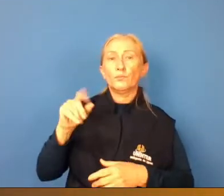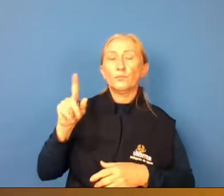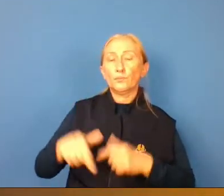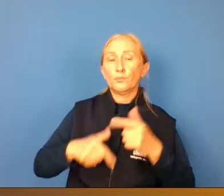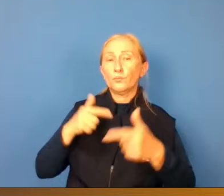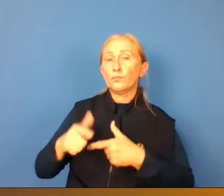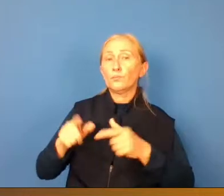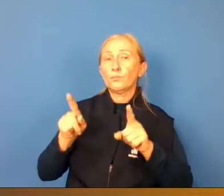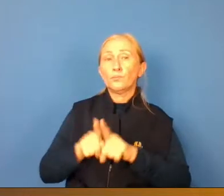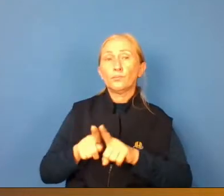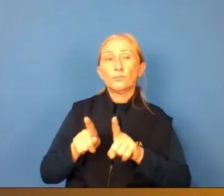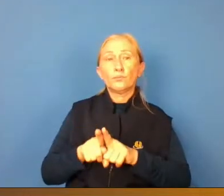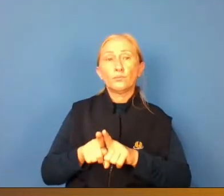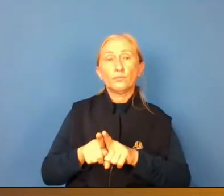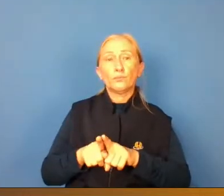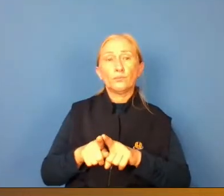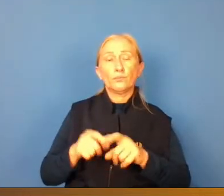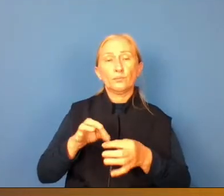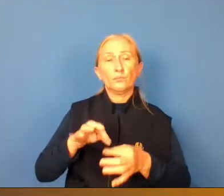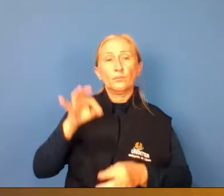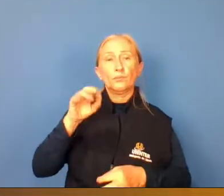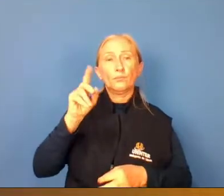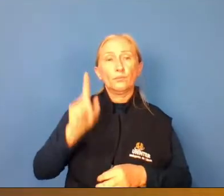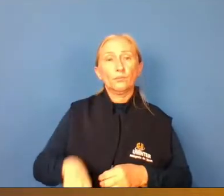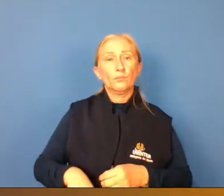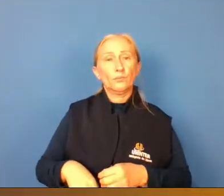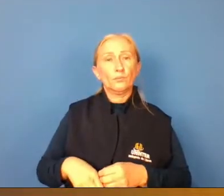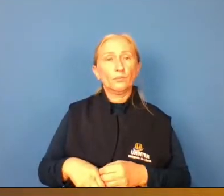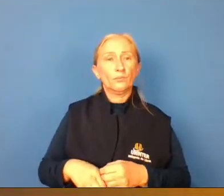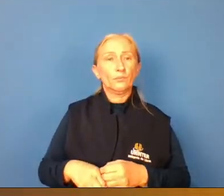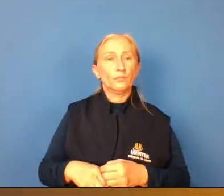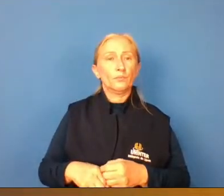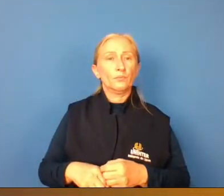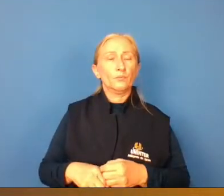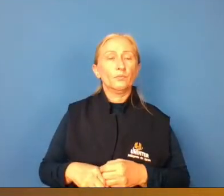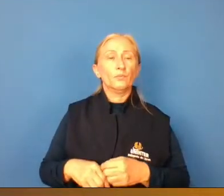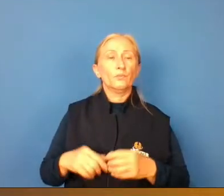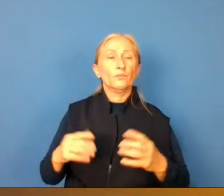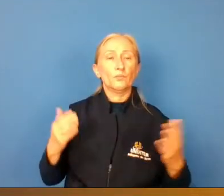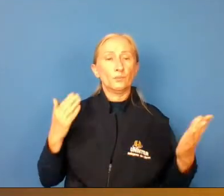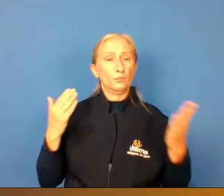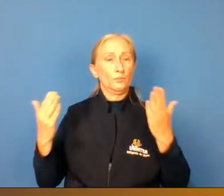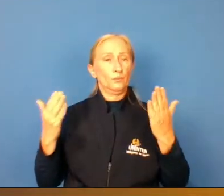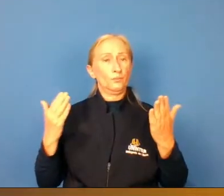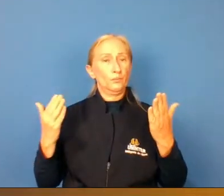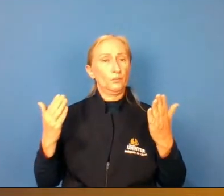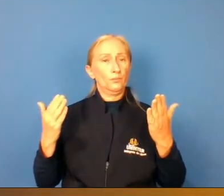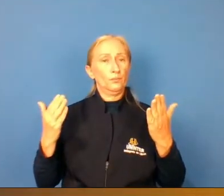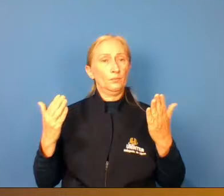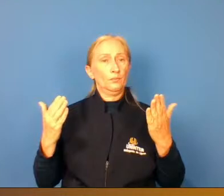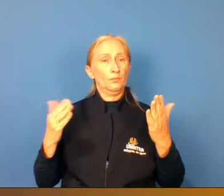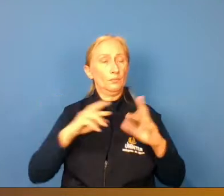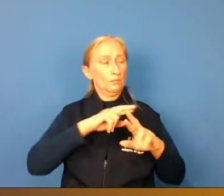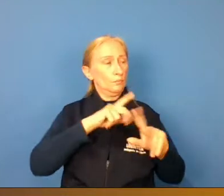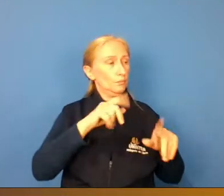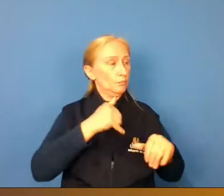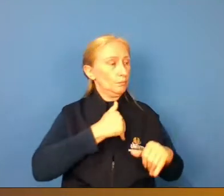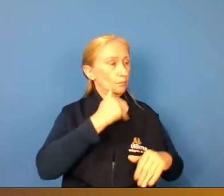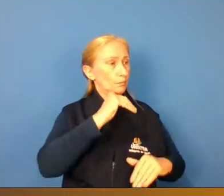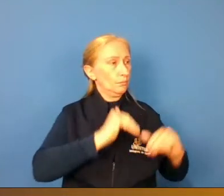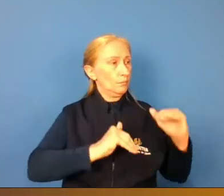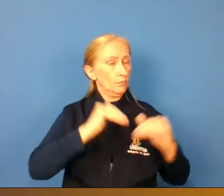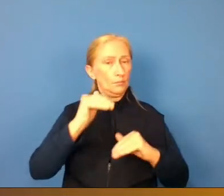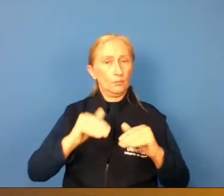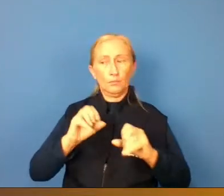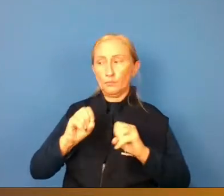trabalho eu não vou me estender ela comparou as diferentes faixas etárias